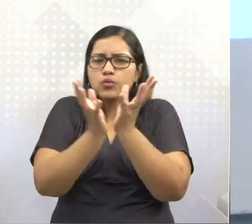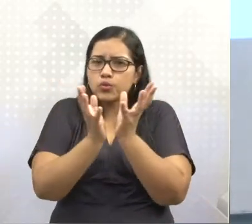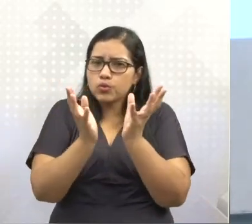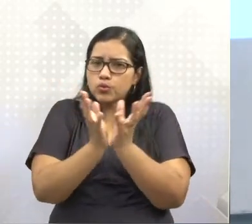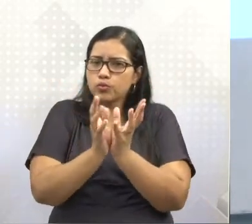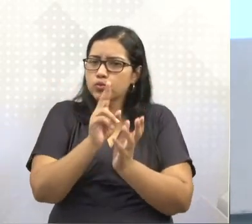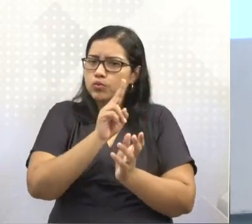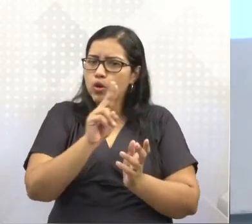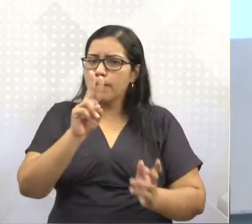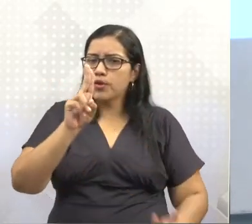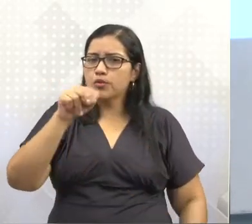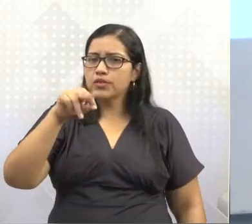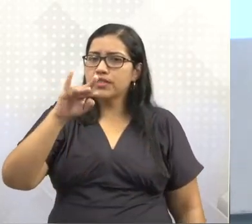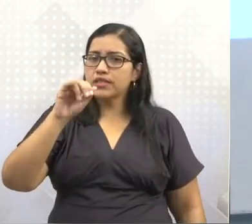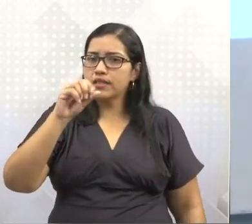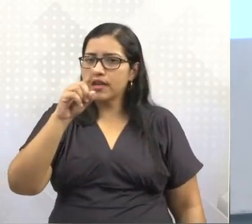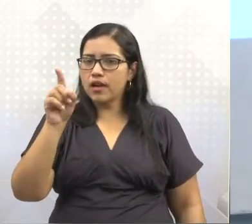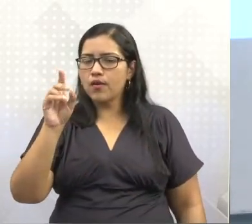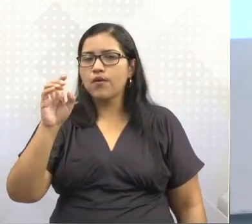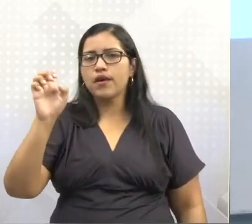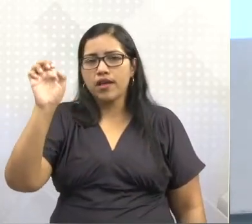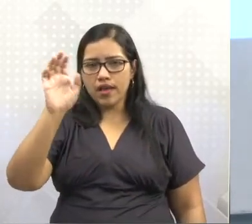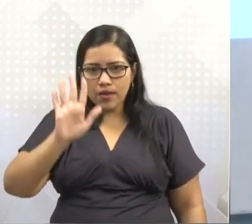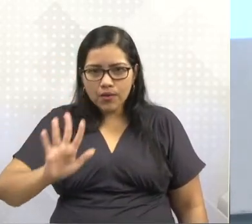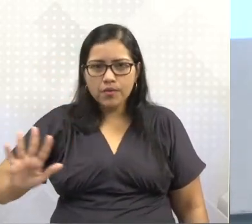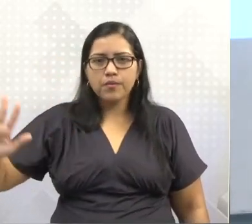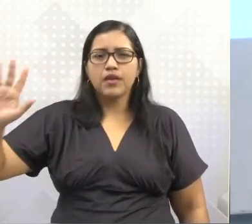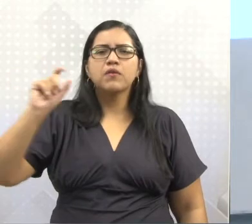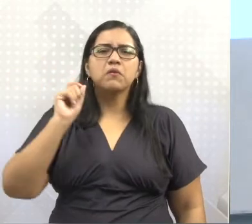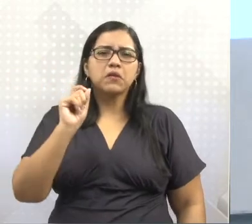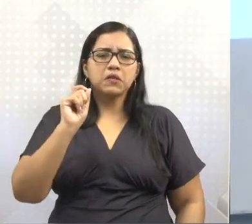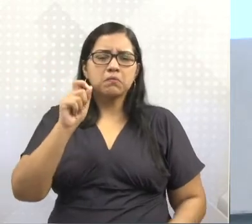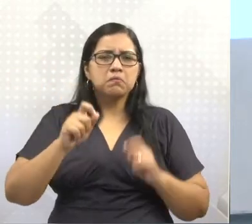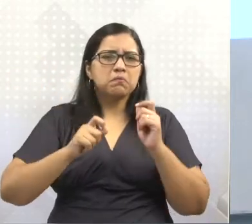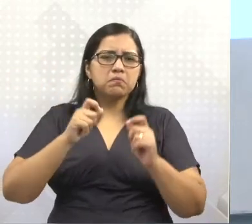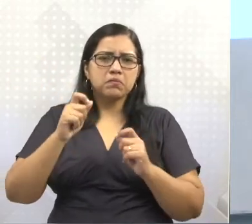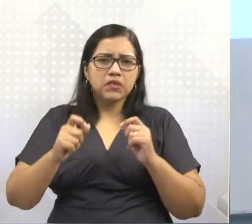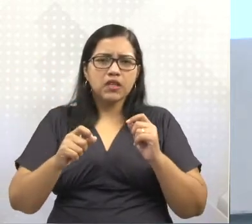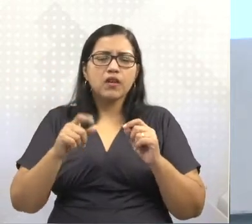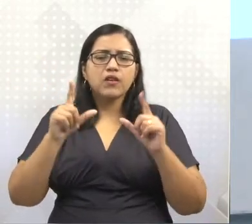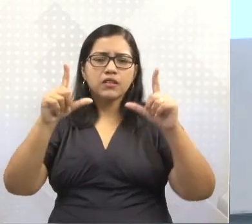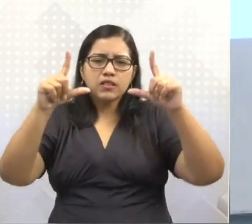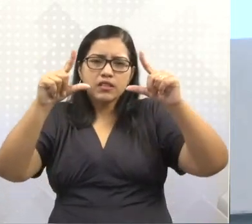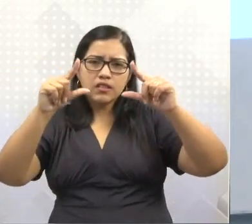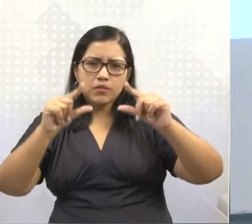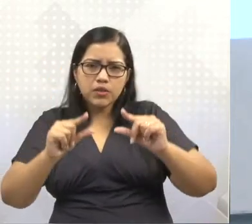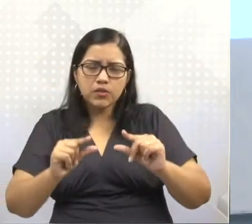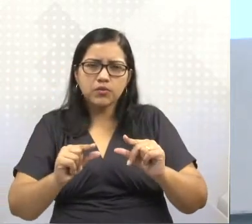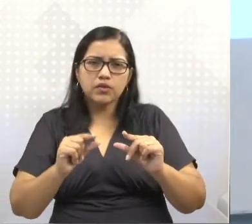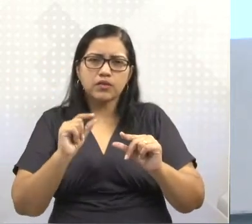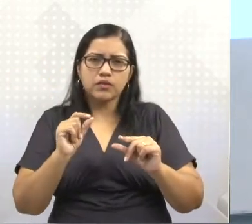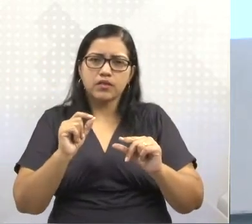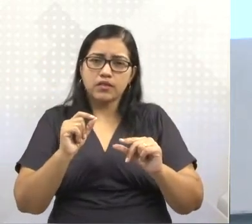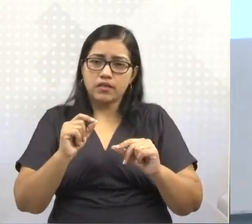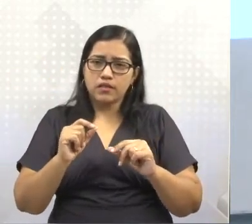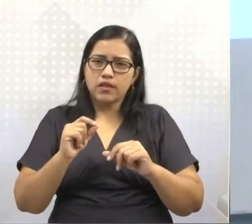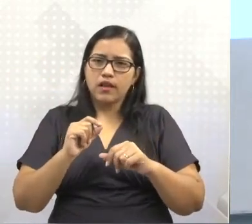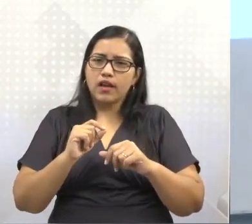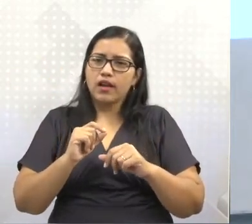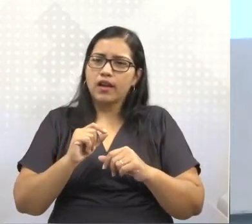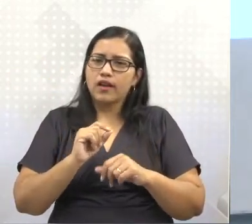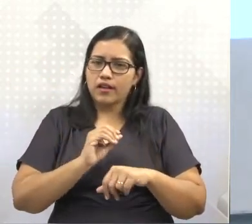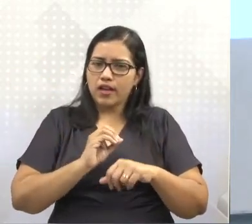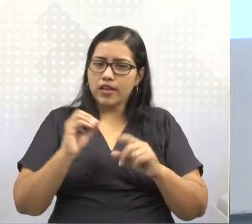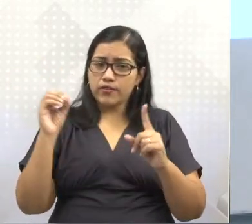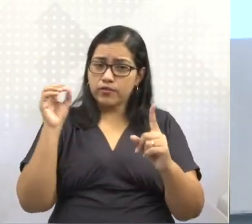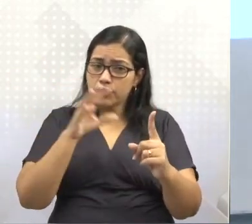Europeia, que foi criado justamente para promover, diminuir, cessar o aumento das áreas de influência dos Estados Unidos e,